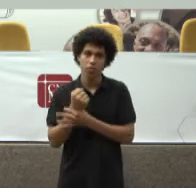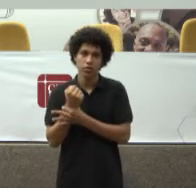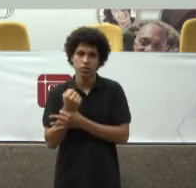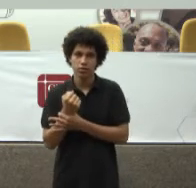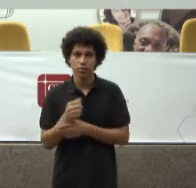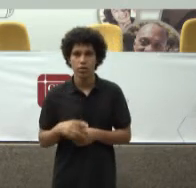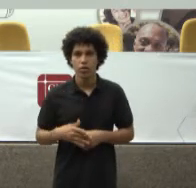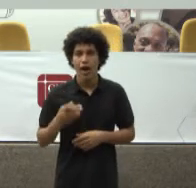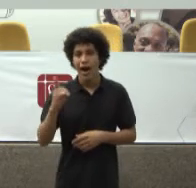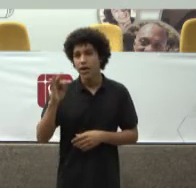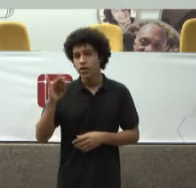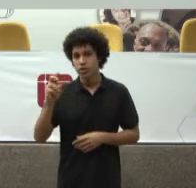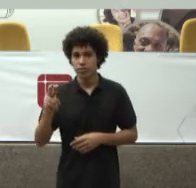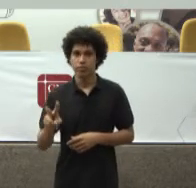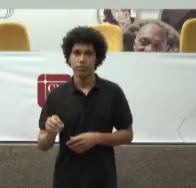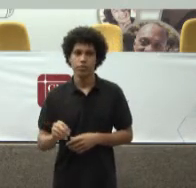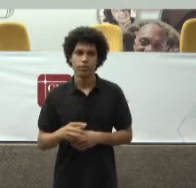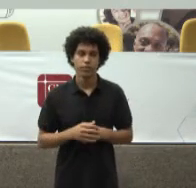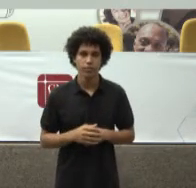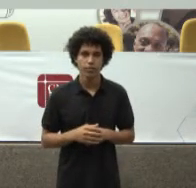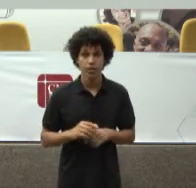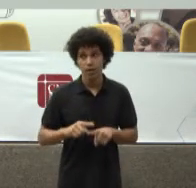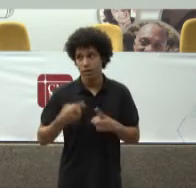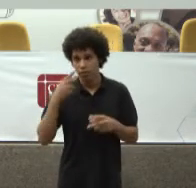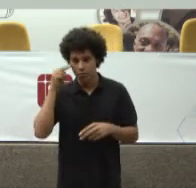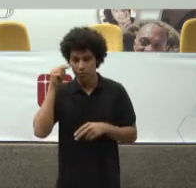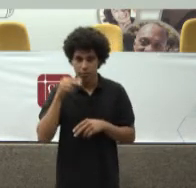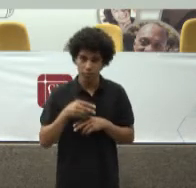Constituição Então vejam